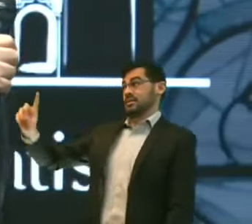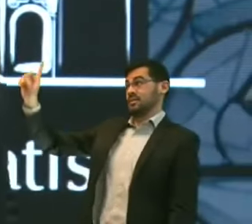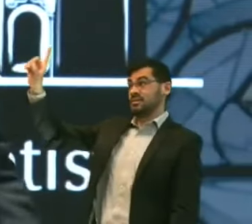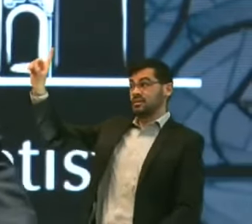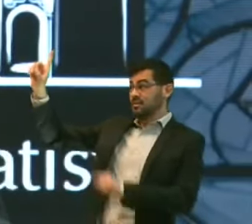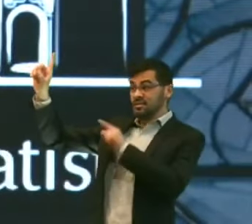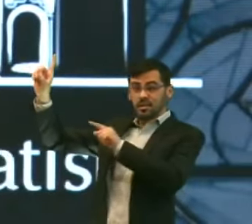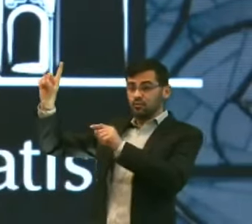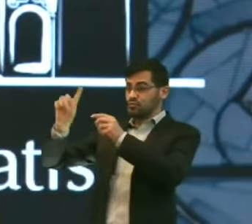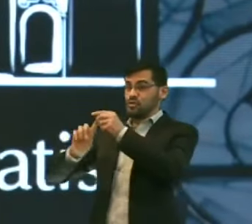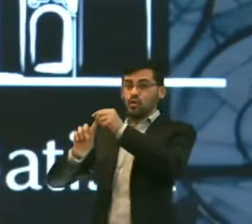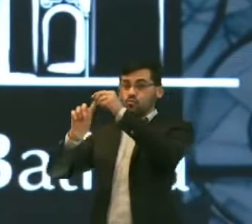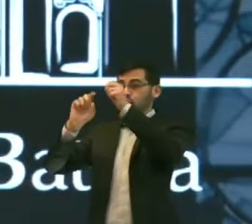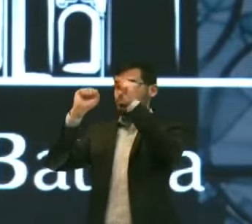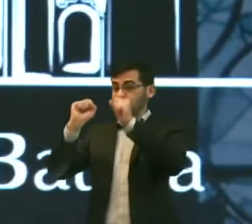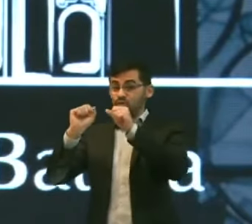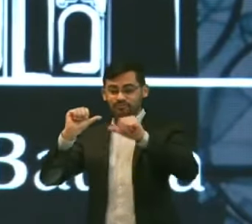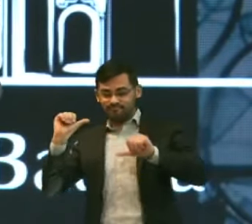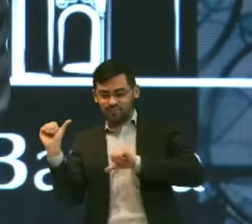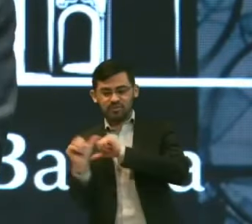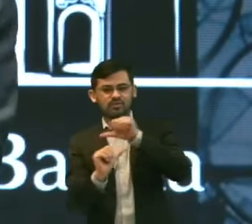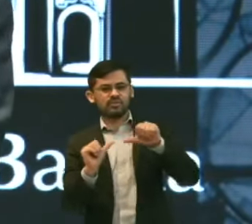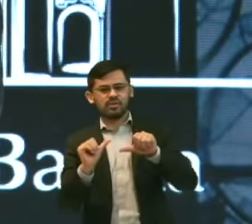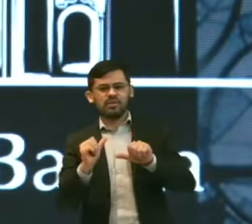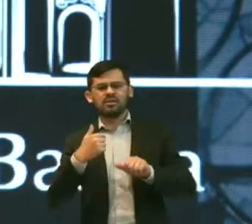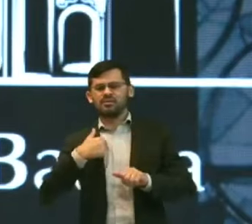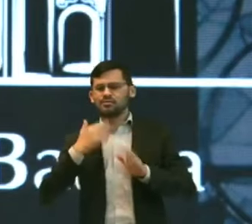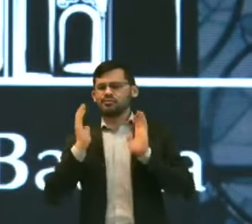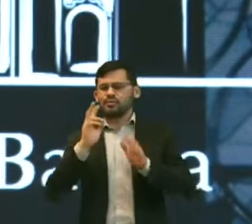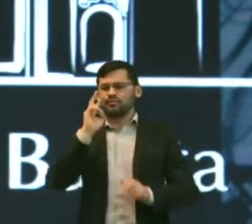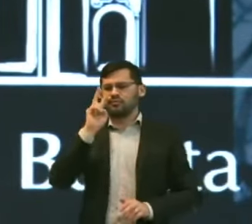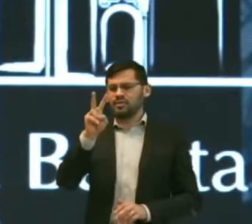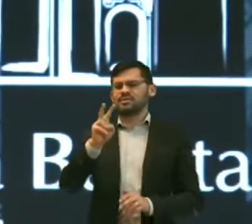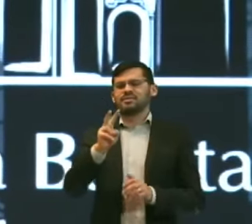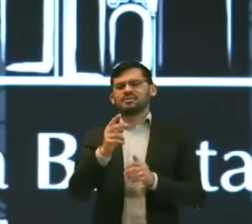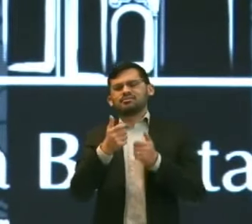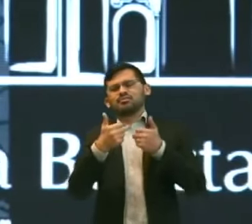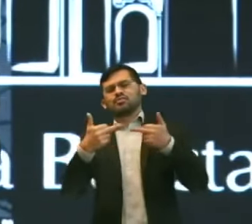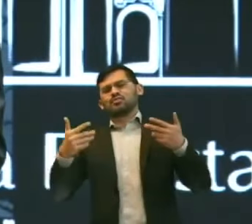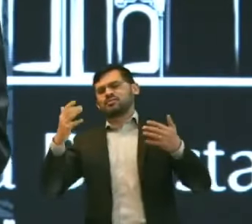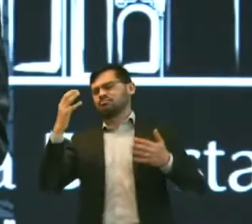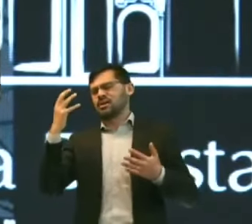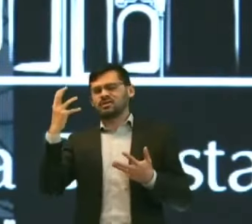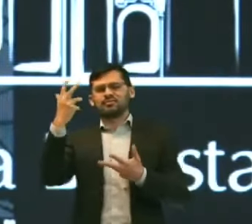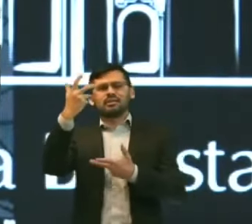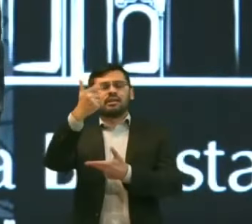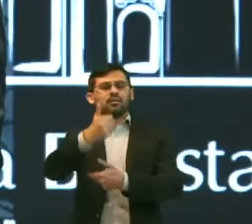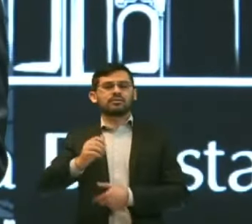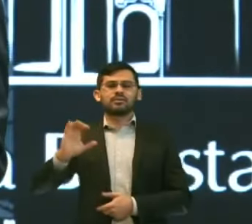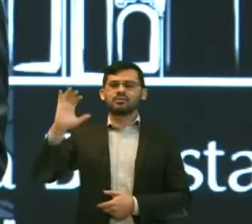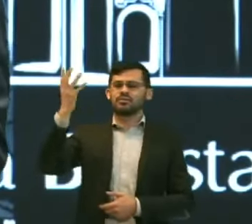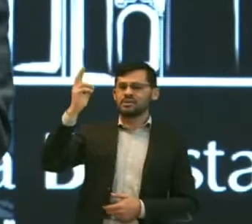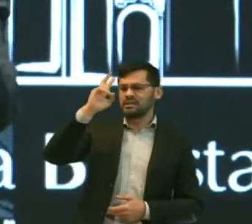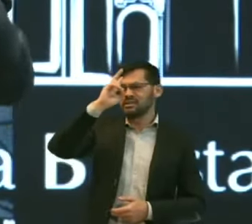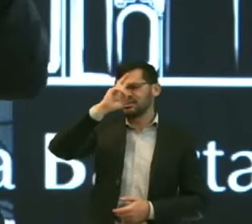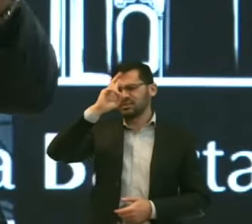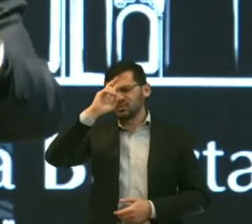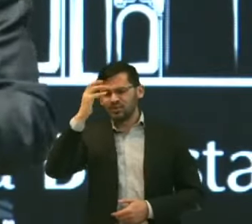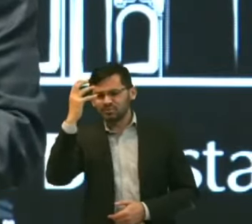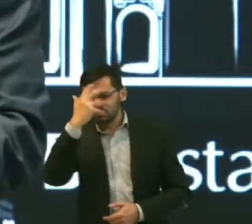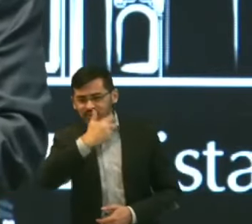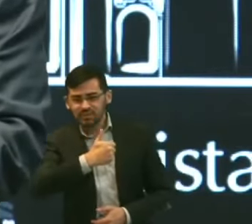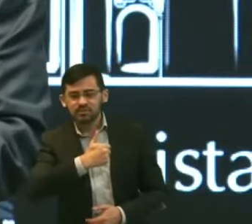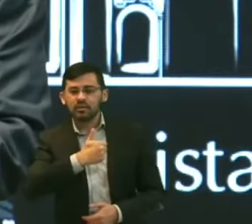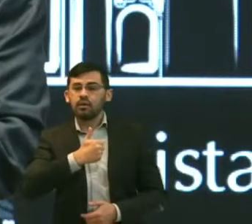mudança Eu já vi Tanta coisa Bonita acontecer Eu já vi Tantas histórias Lindas Você